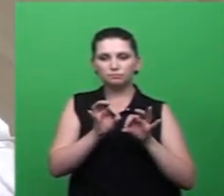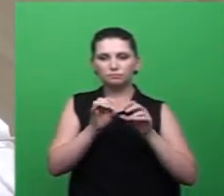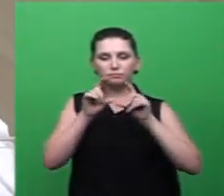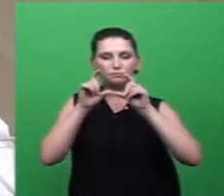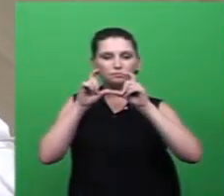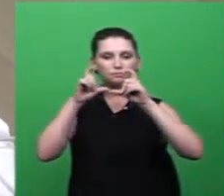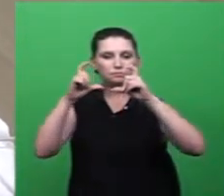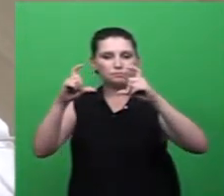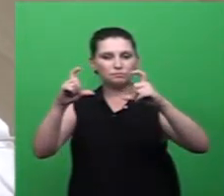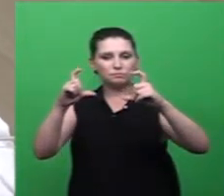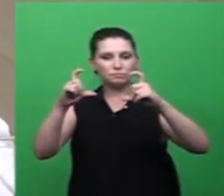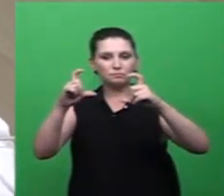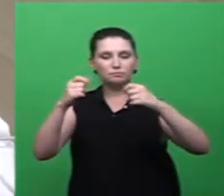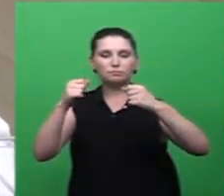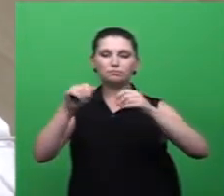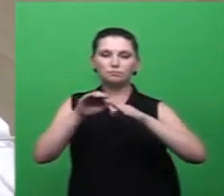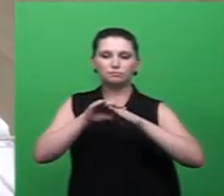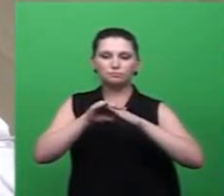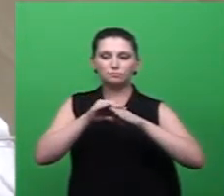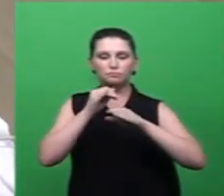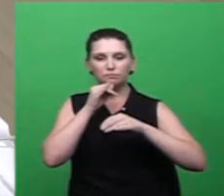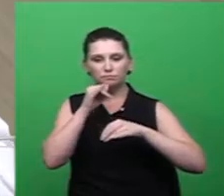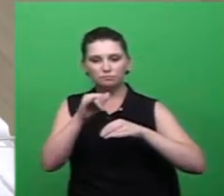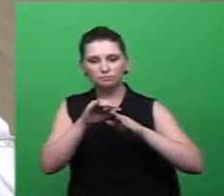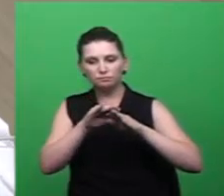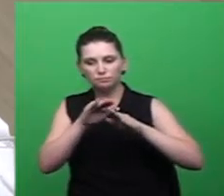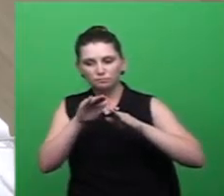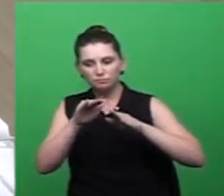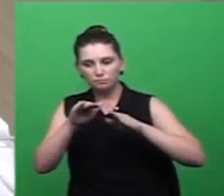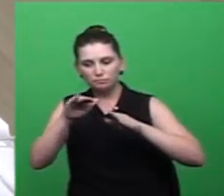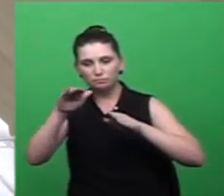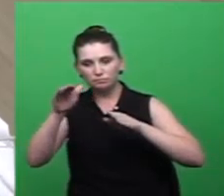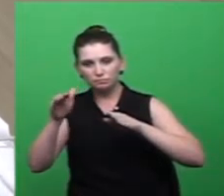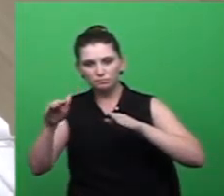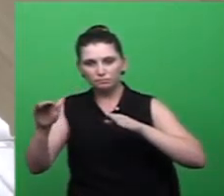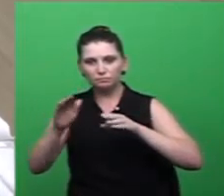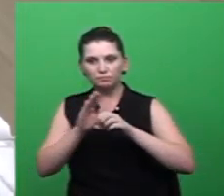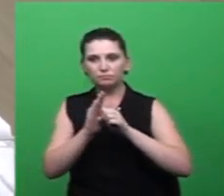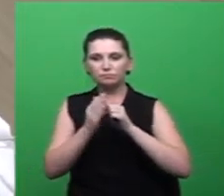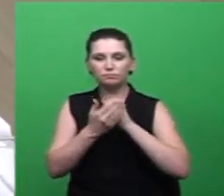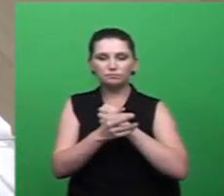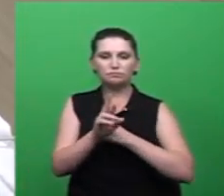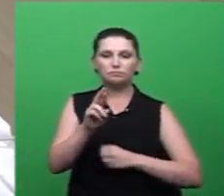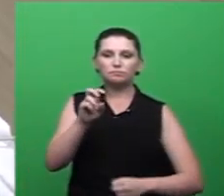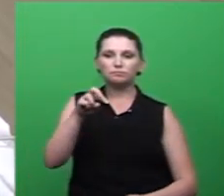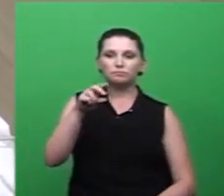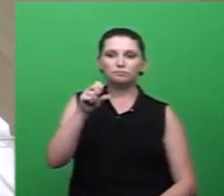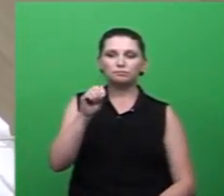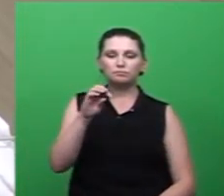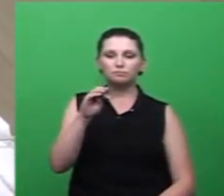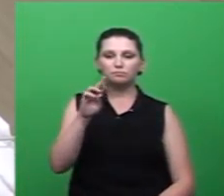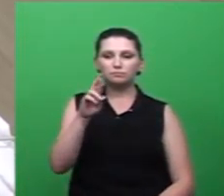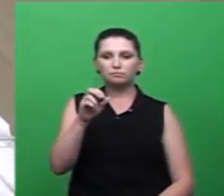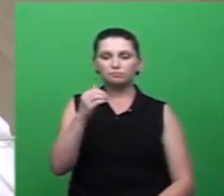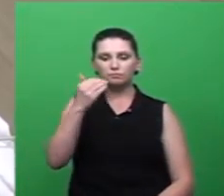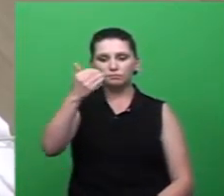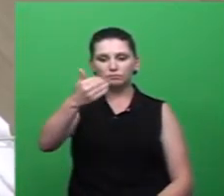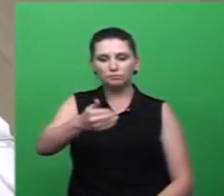Indicando lombada na avenida Aristides Zamboni, bairro Renascer, em frente. A residência, número